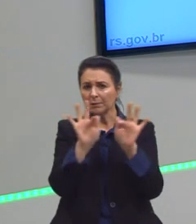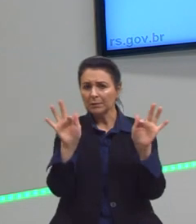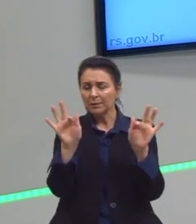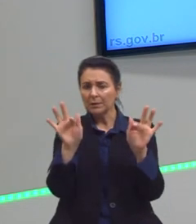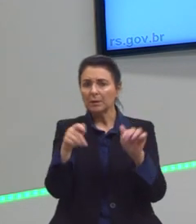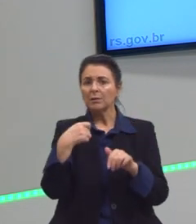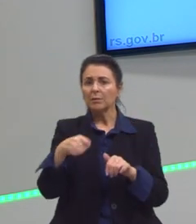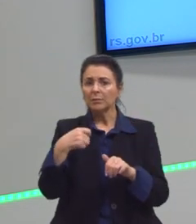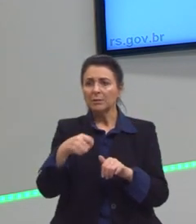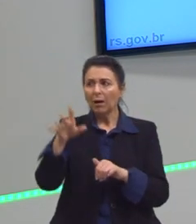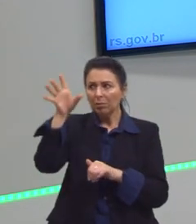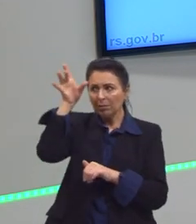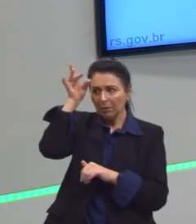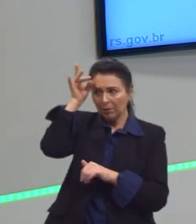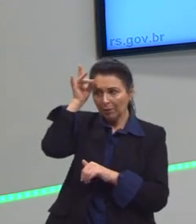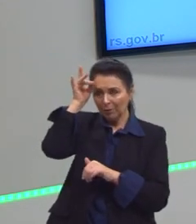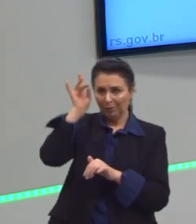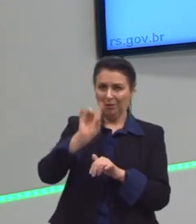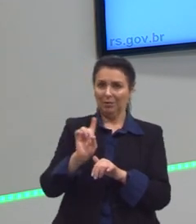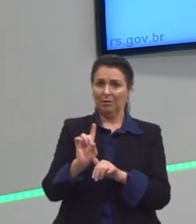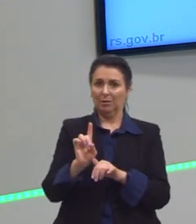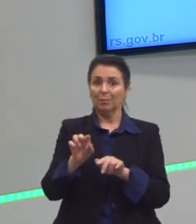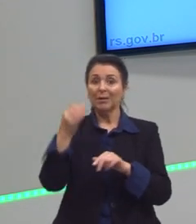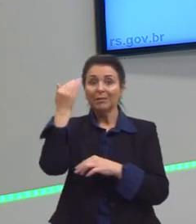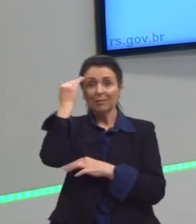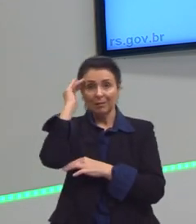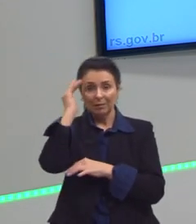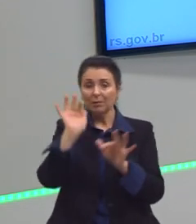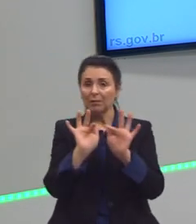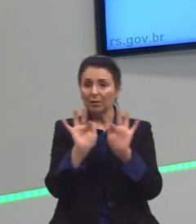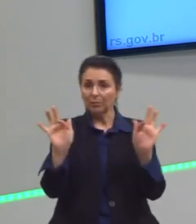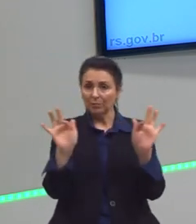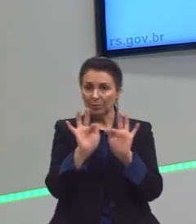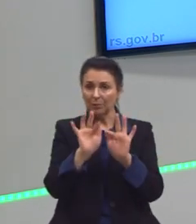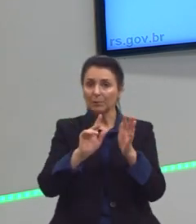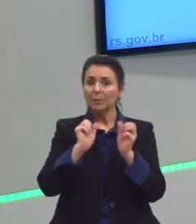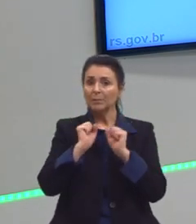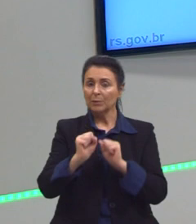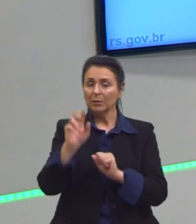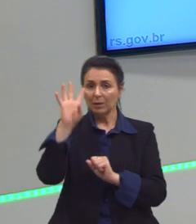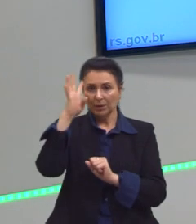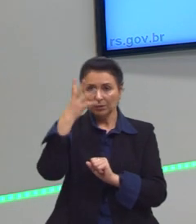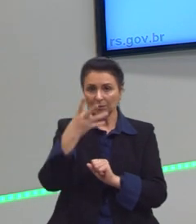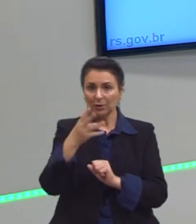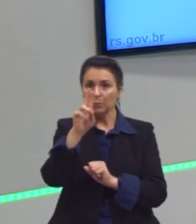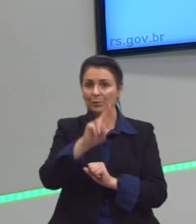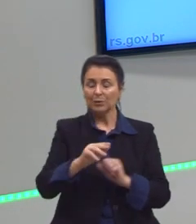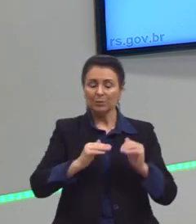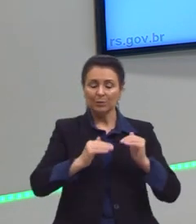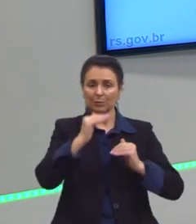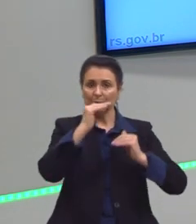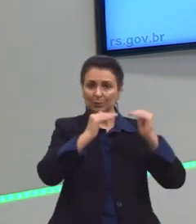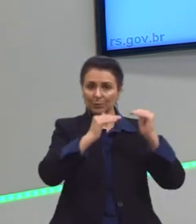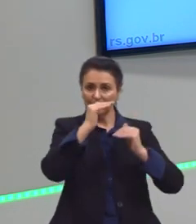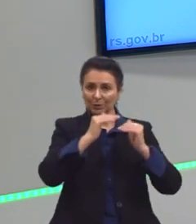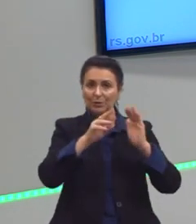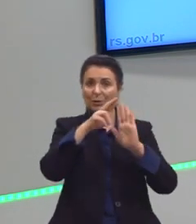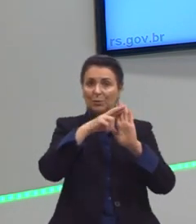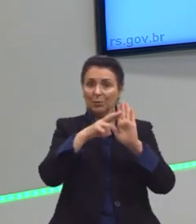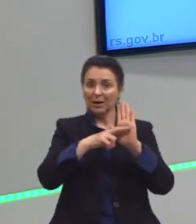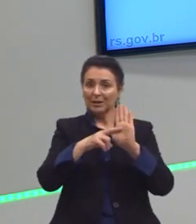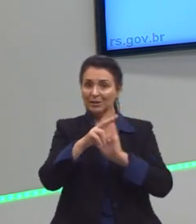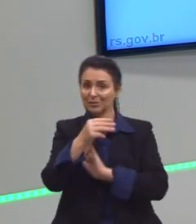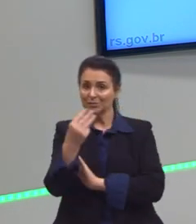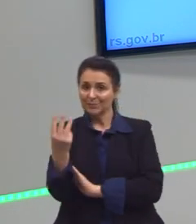precisam decorar a fórmula, mas sim entendê-la para poder resolver através das proporções, através da regra de três,